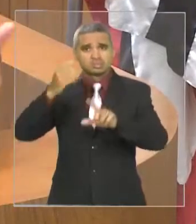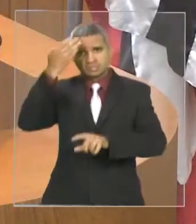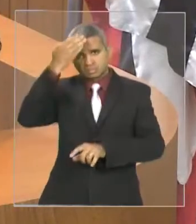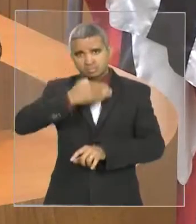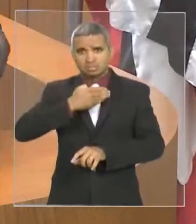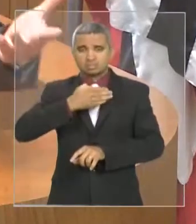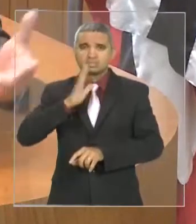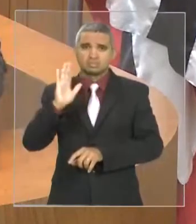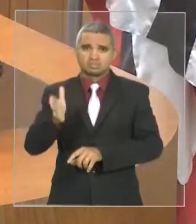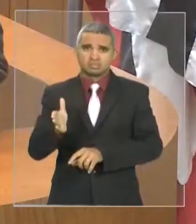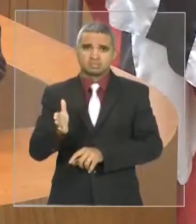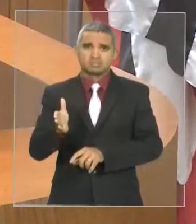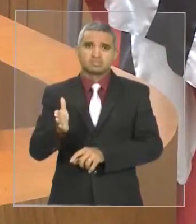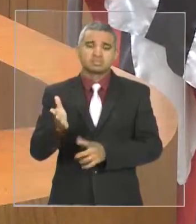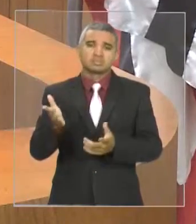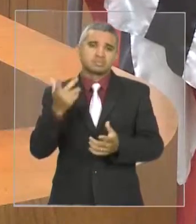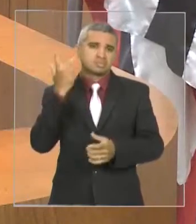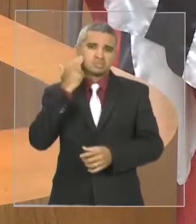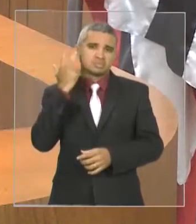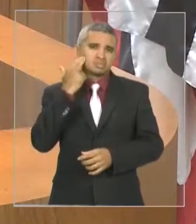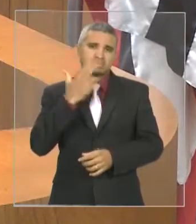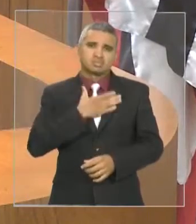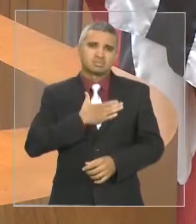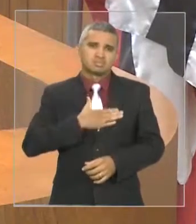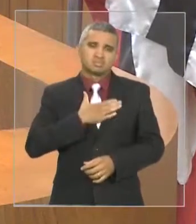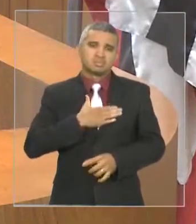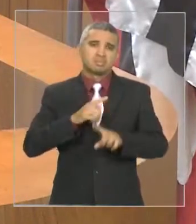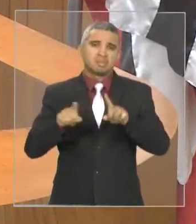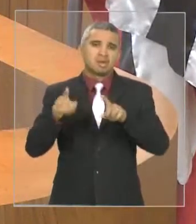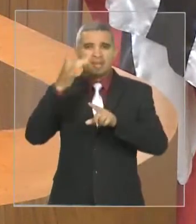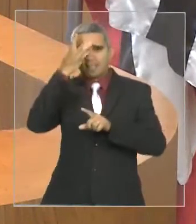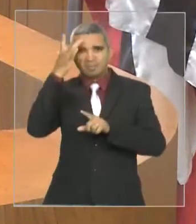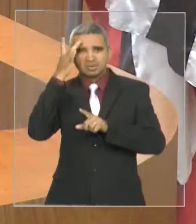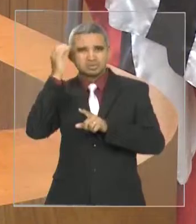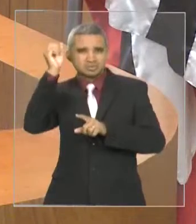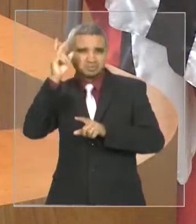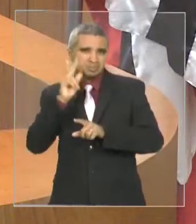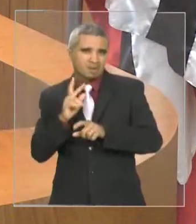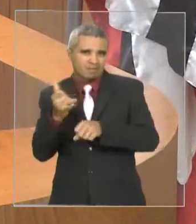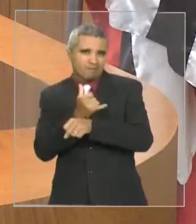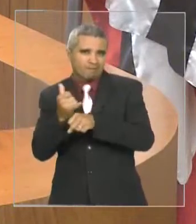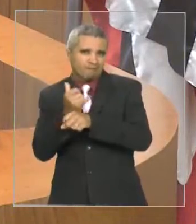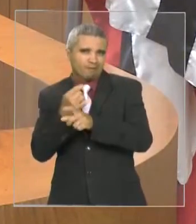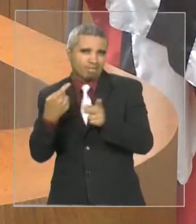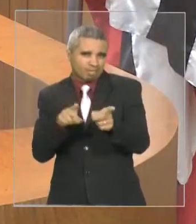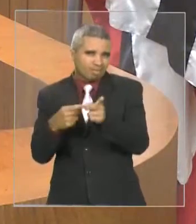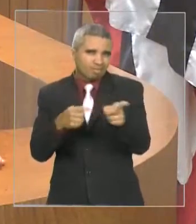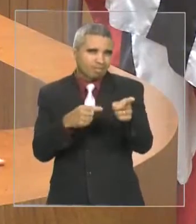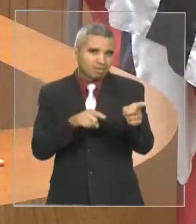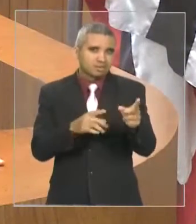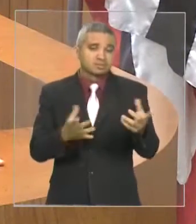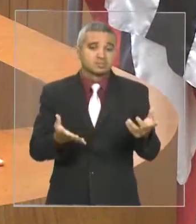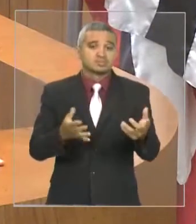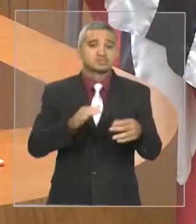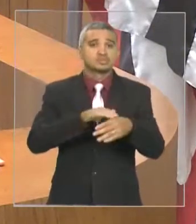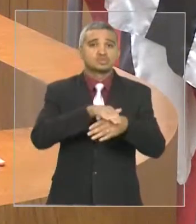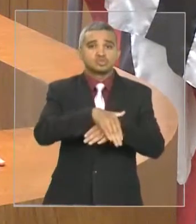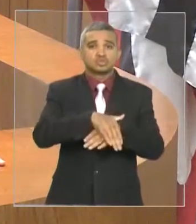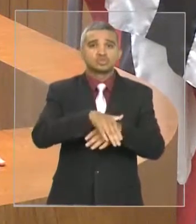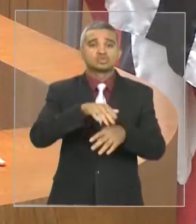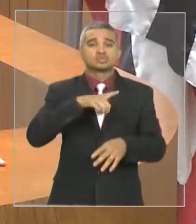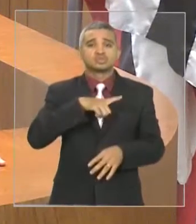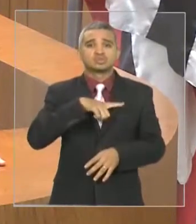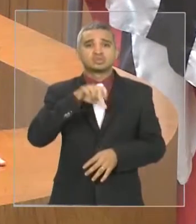isso é tranquilo, criou-se uma celeuma, à noite, deputado Hélio do curso, eu recebi mais de oito telefonemas e rádio e